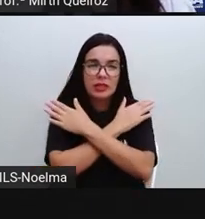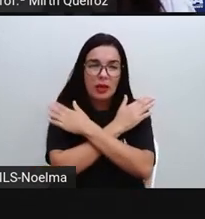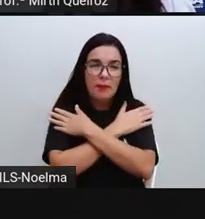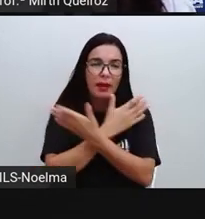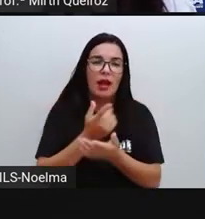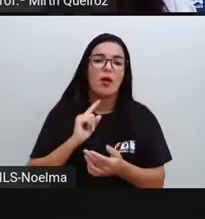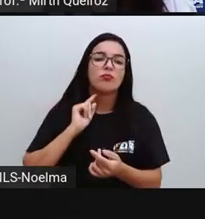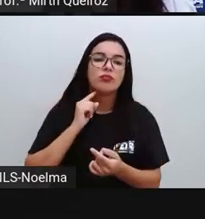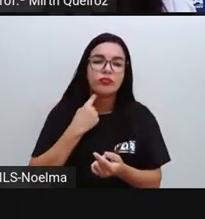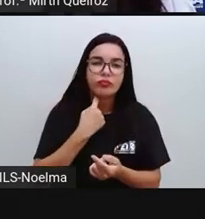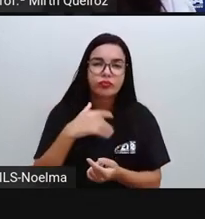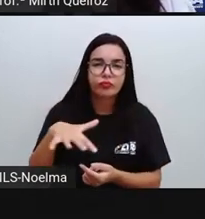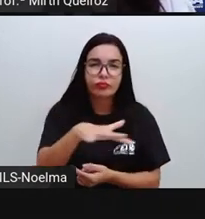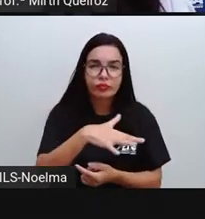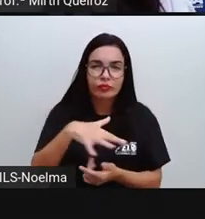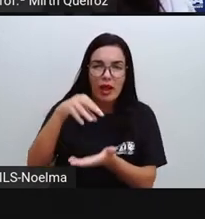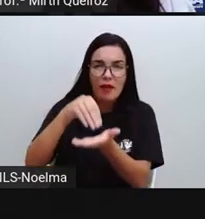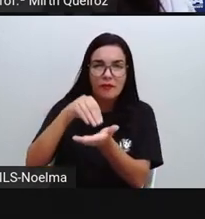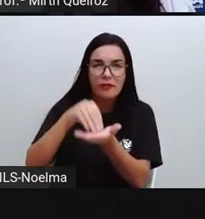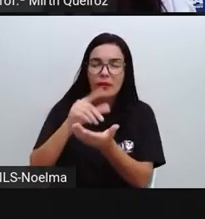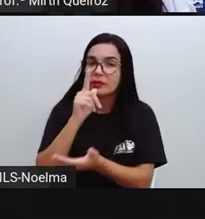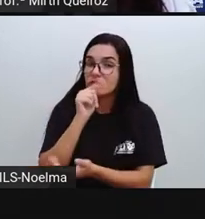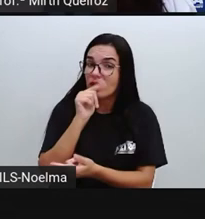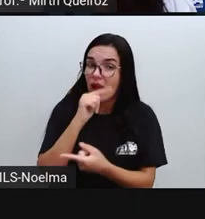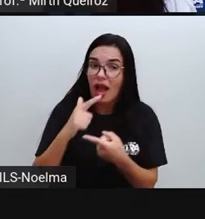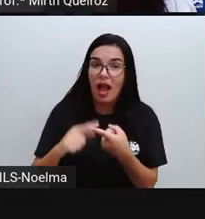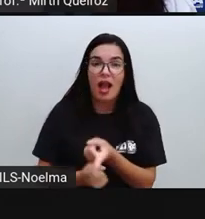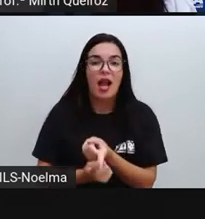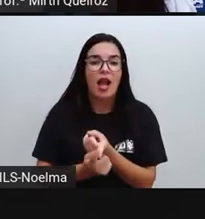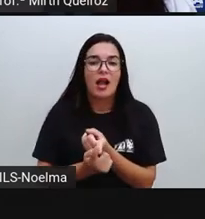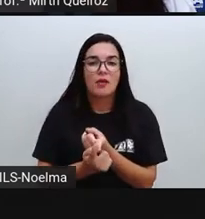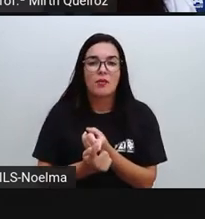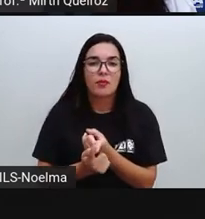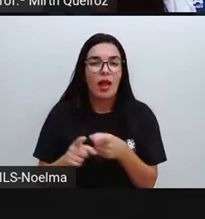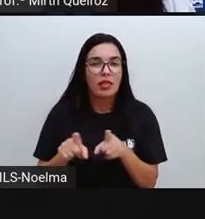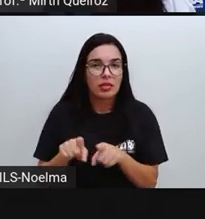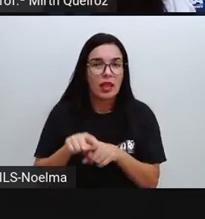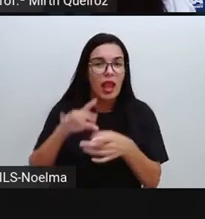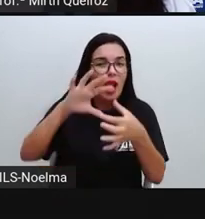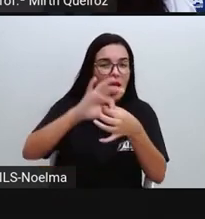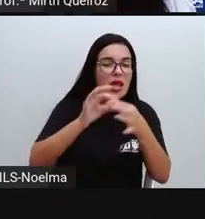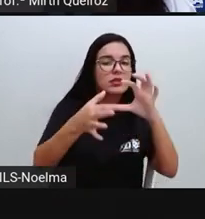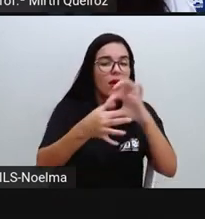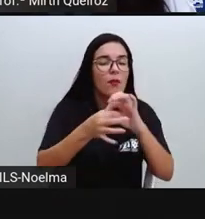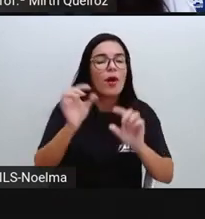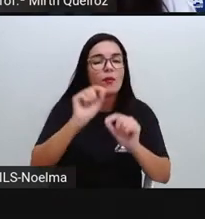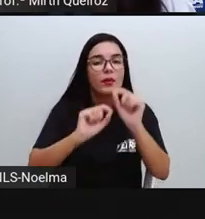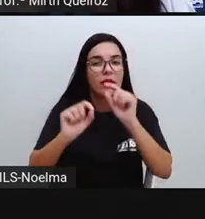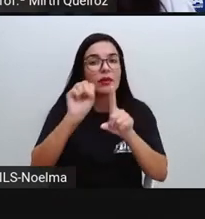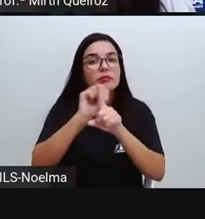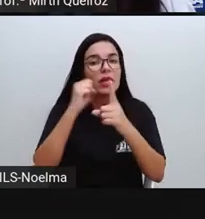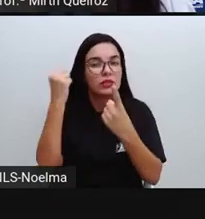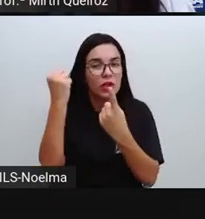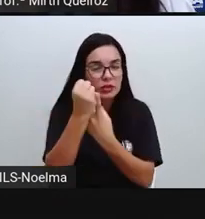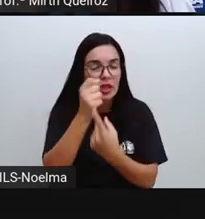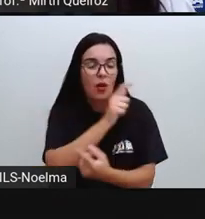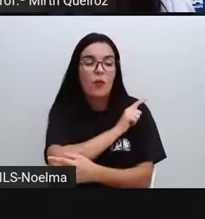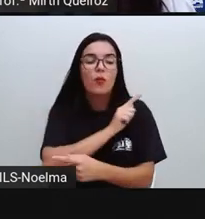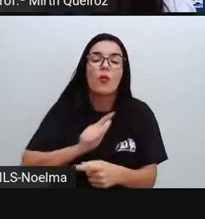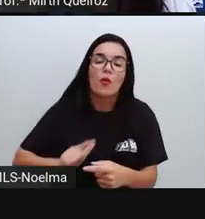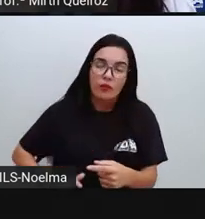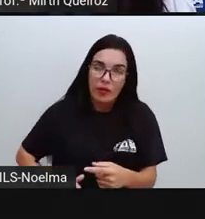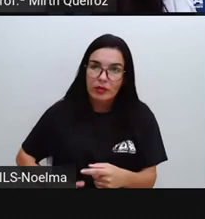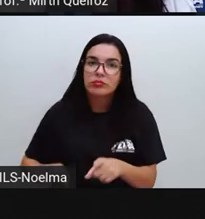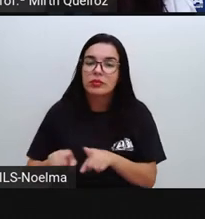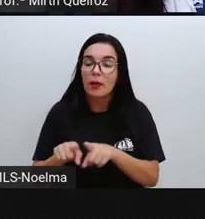poluição, falta de abastecimento de água, que vão estar relacionados também à questão do governo, da ação do governo,